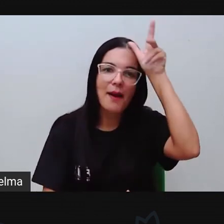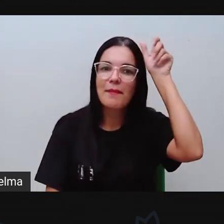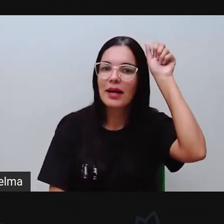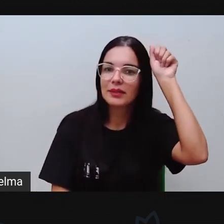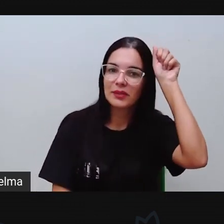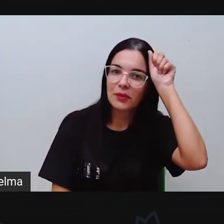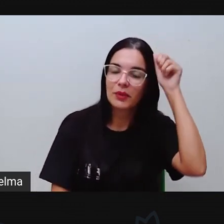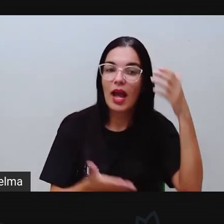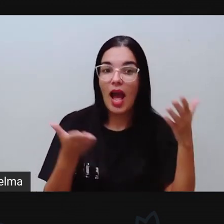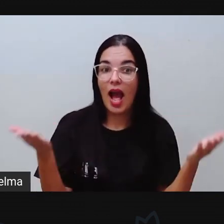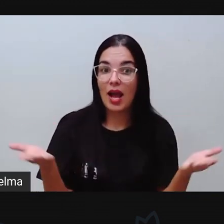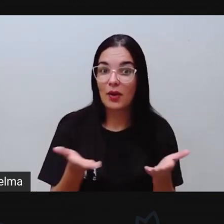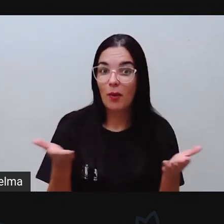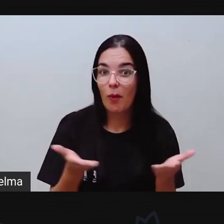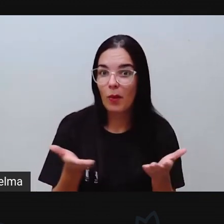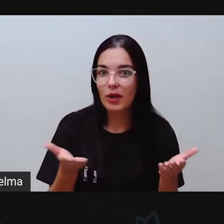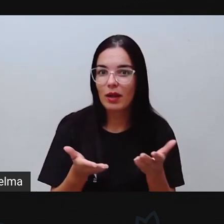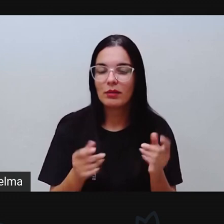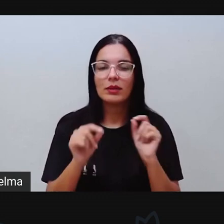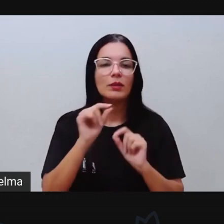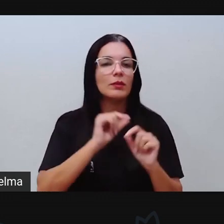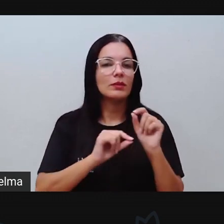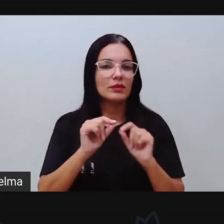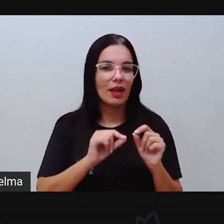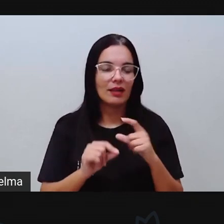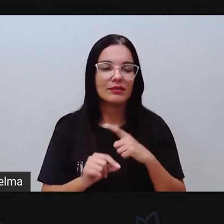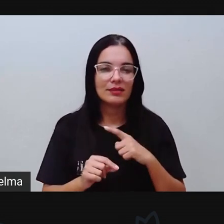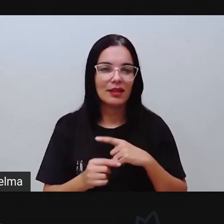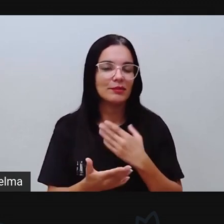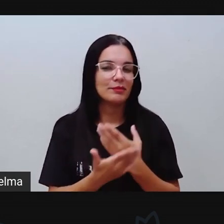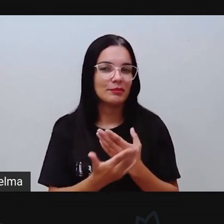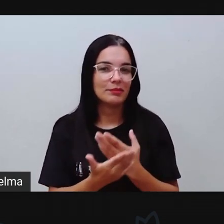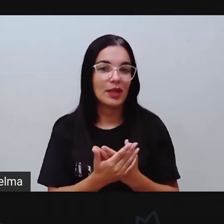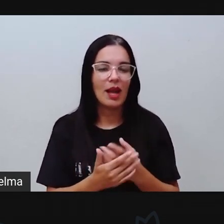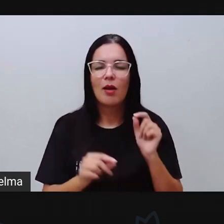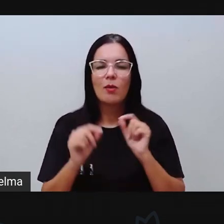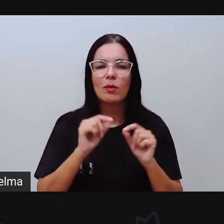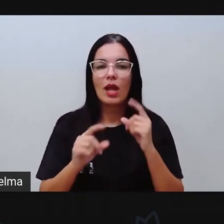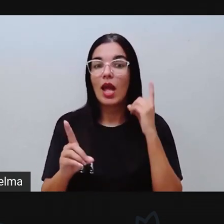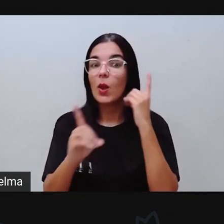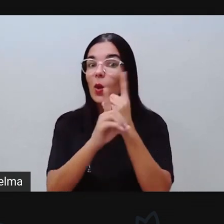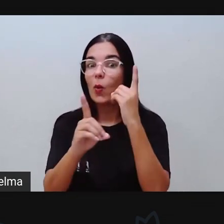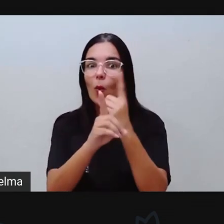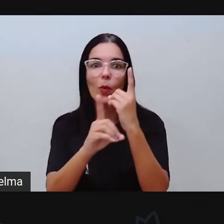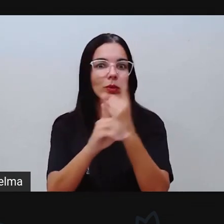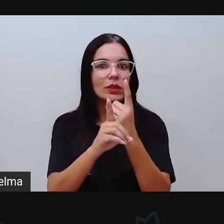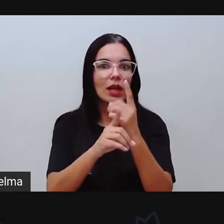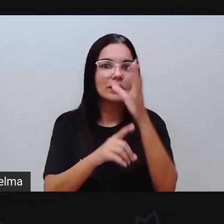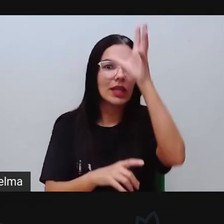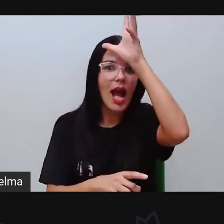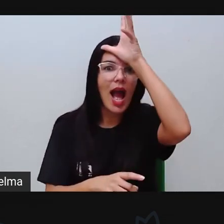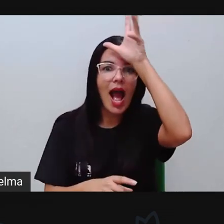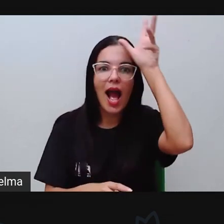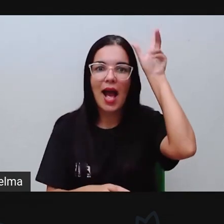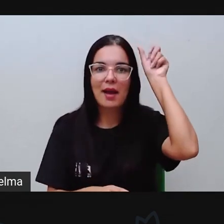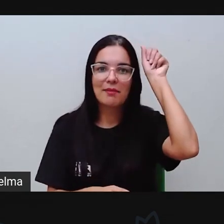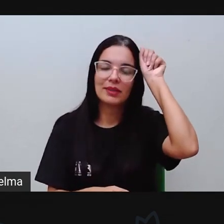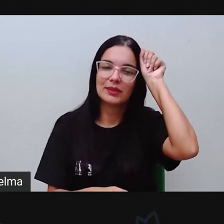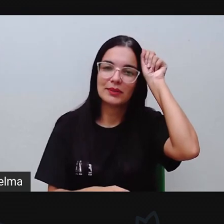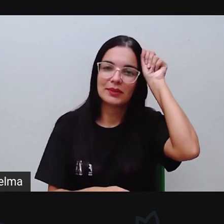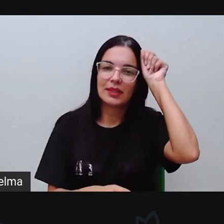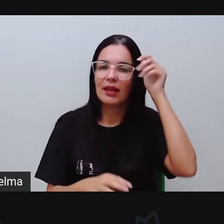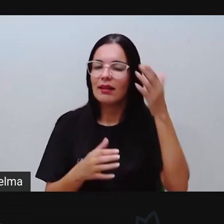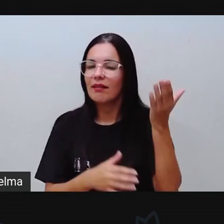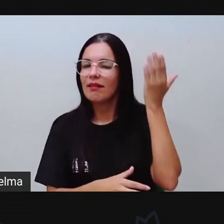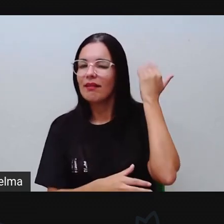Vamos agora estudar aí o que que encontramos na Amazônia. Lá